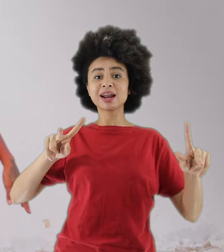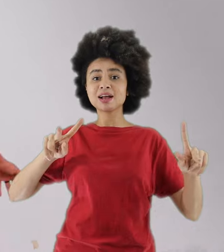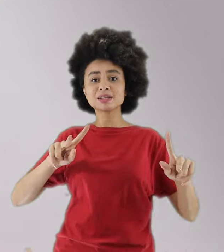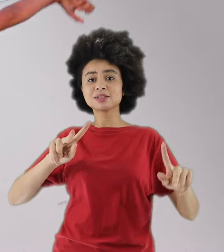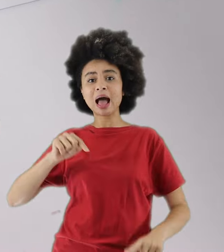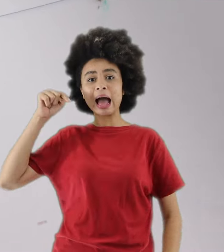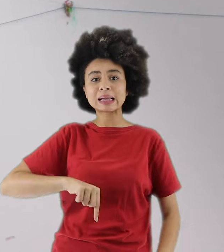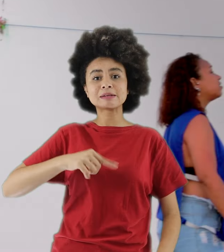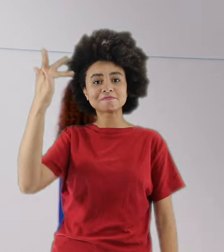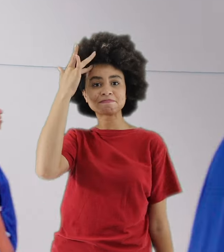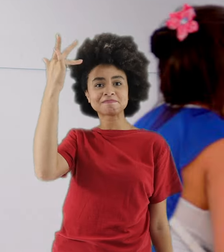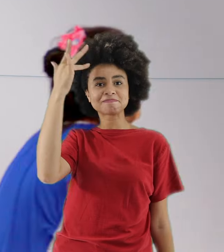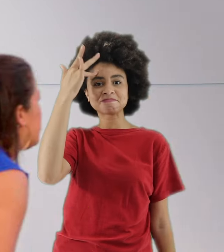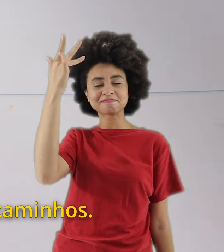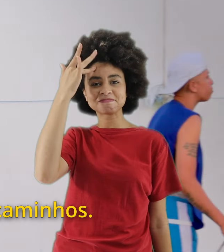enquanto pessoa.